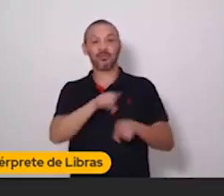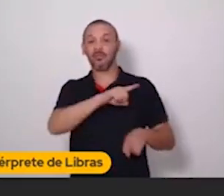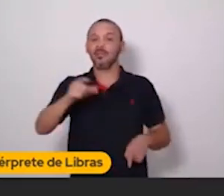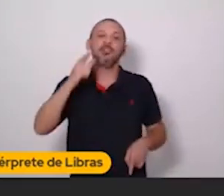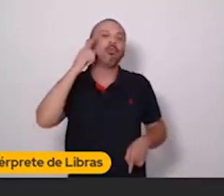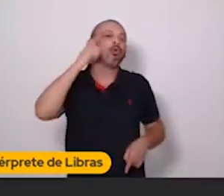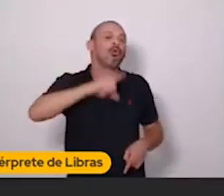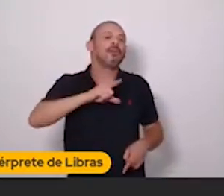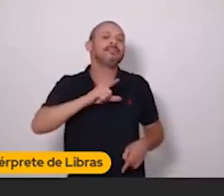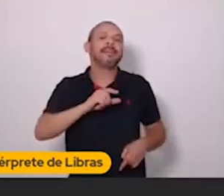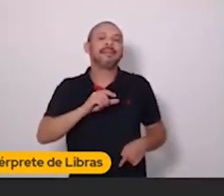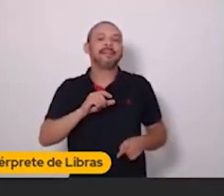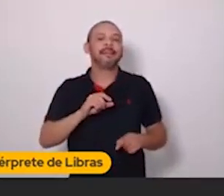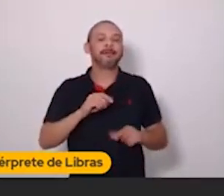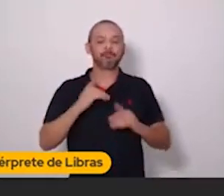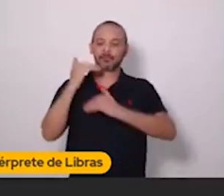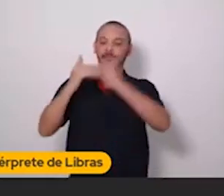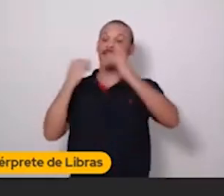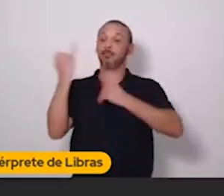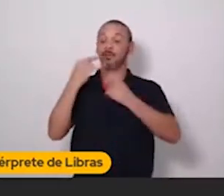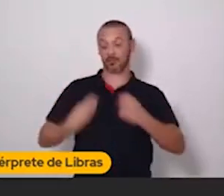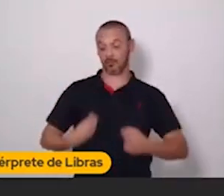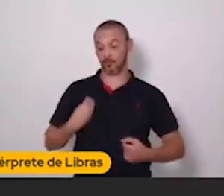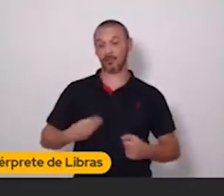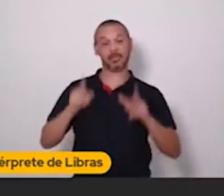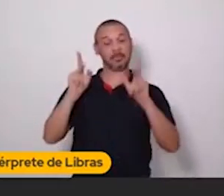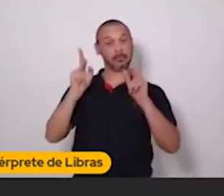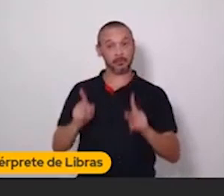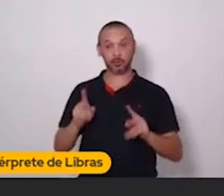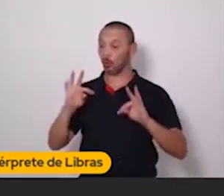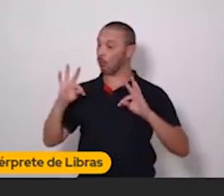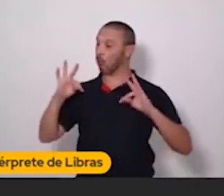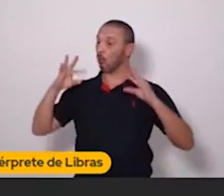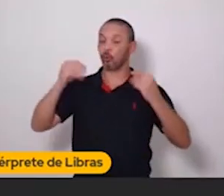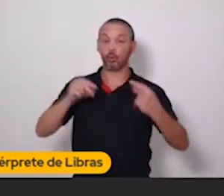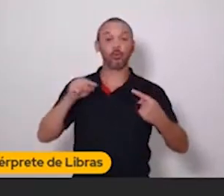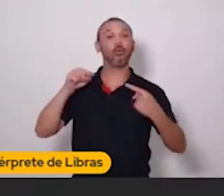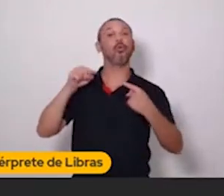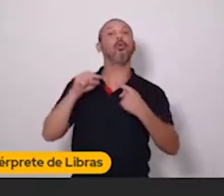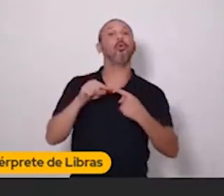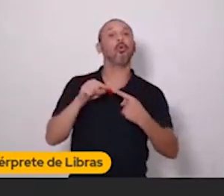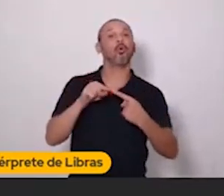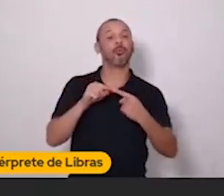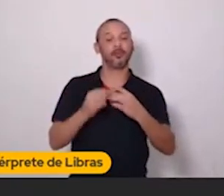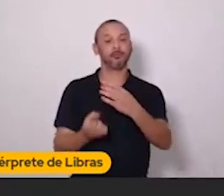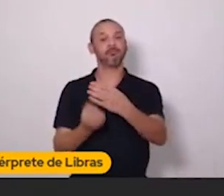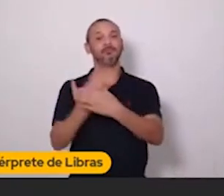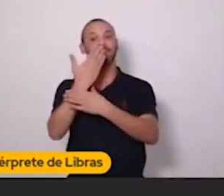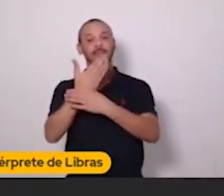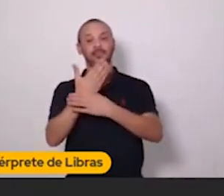conseguir ser relevante na vida das pessoas. Tudo isso através da criação de conteúdo.